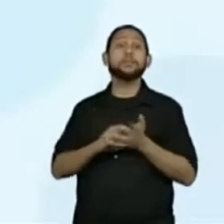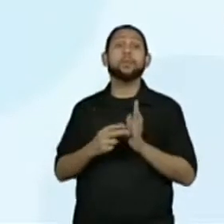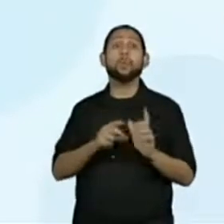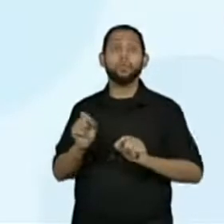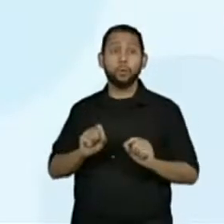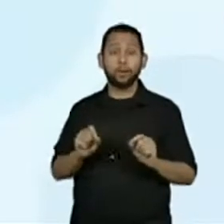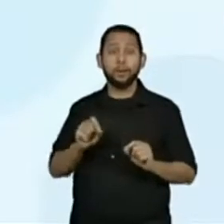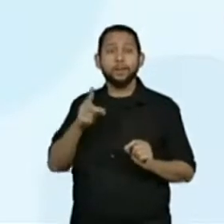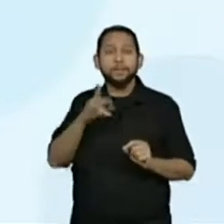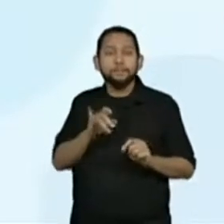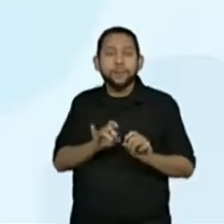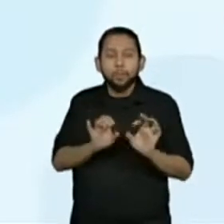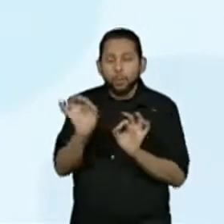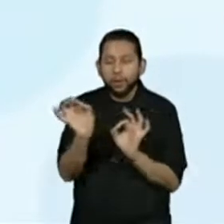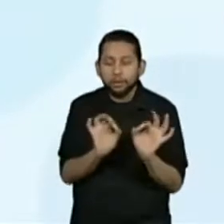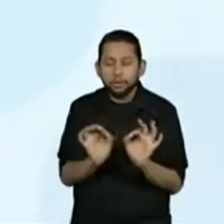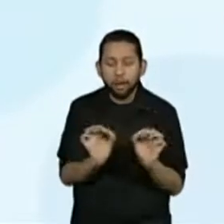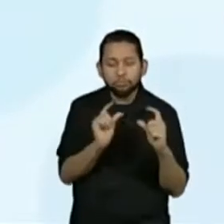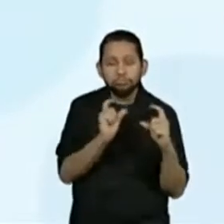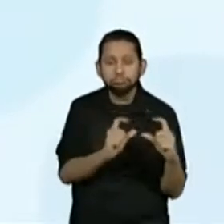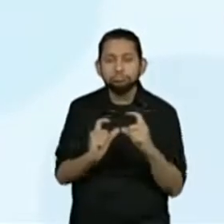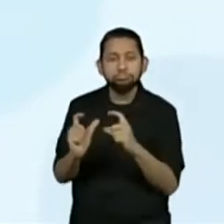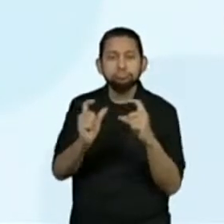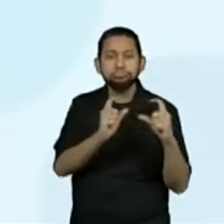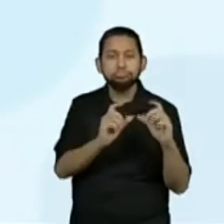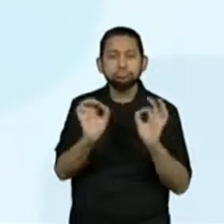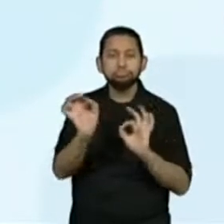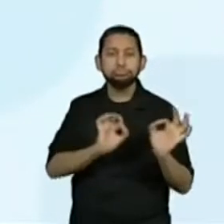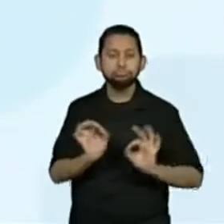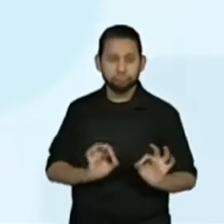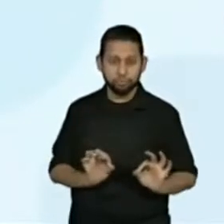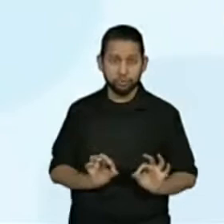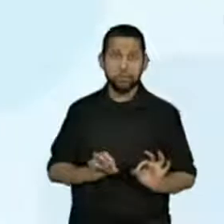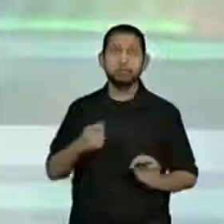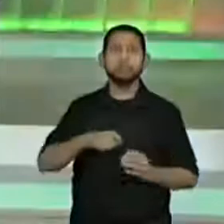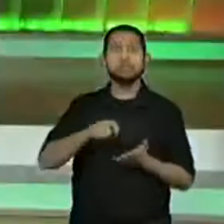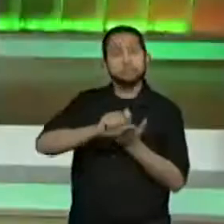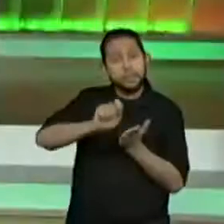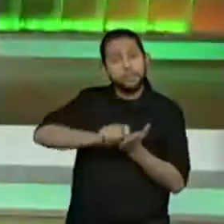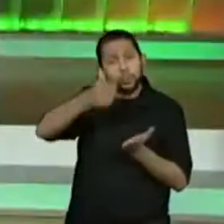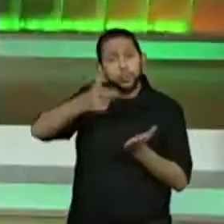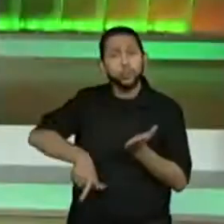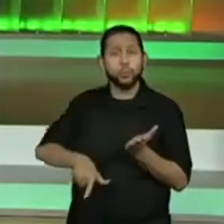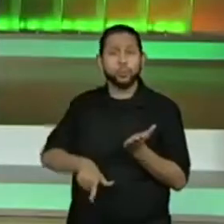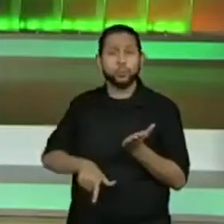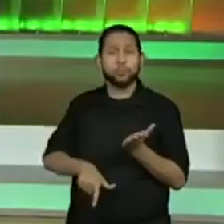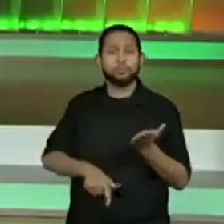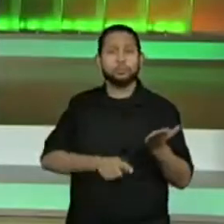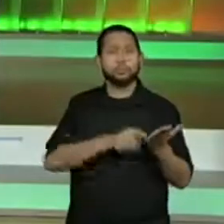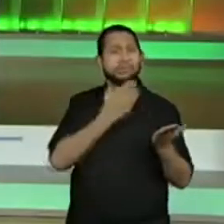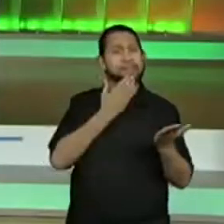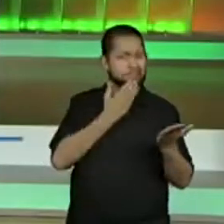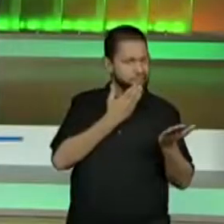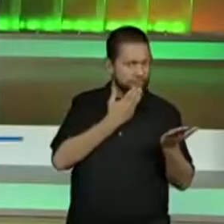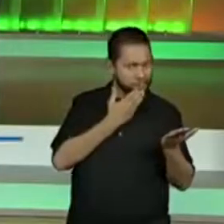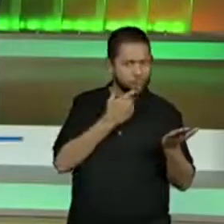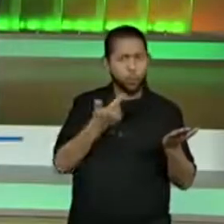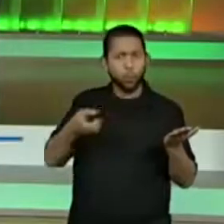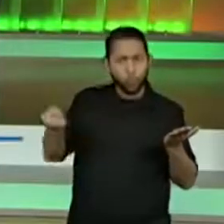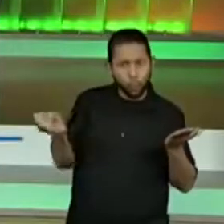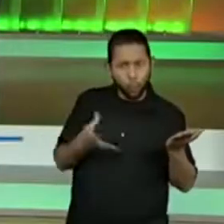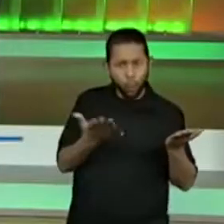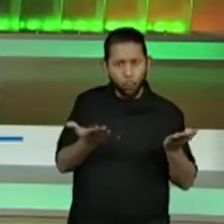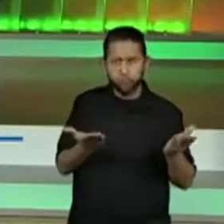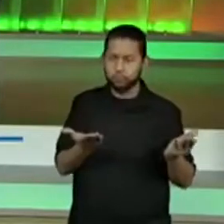nós faremos a estrutura dessa carta, teremos que reescrevê-la. Então, nós vamos transcrever essa carta